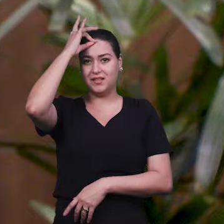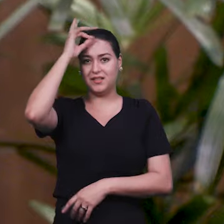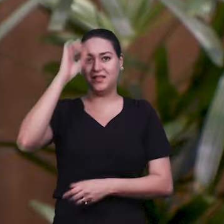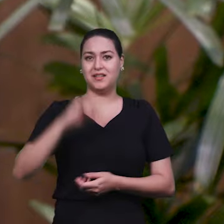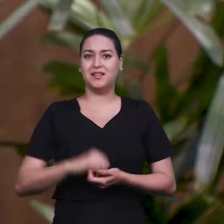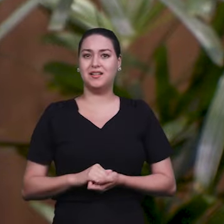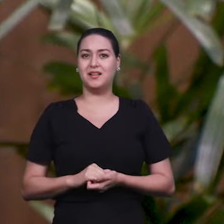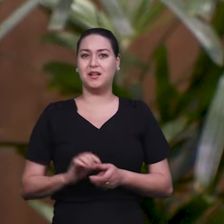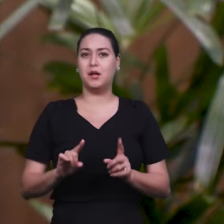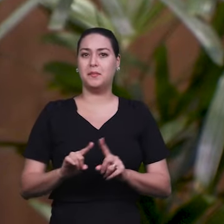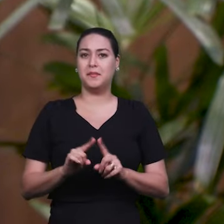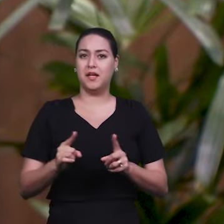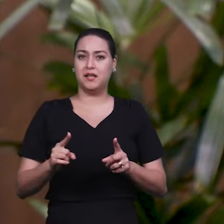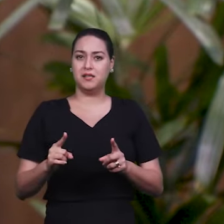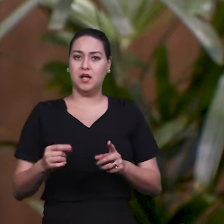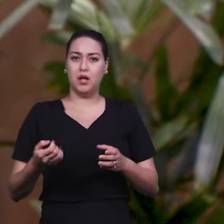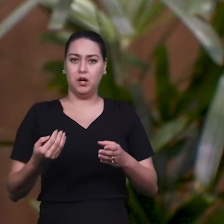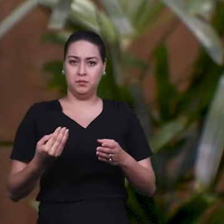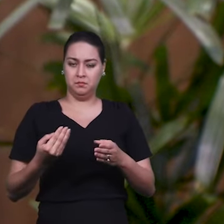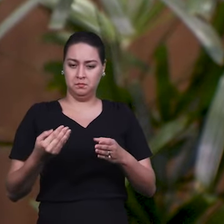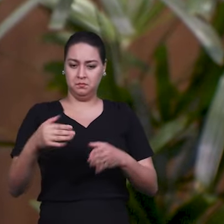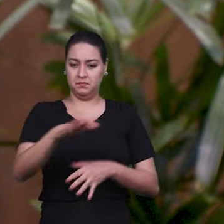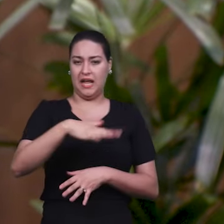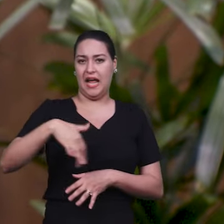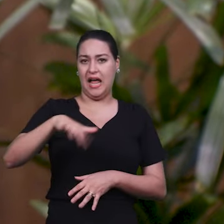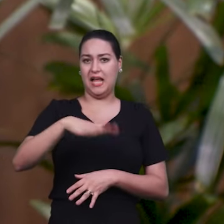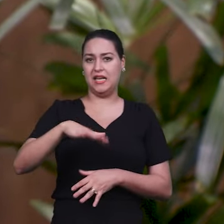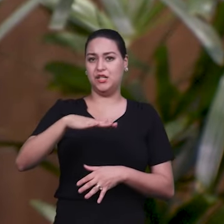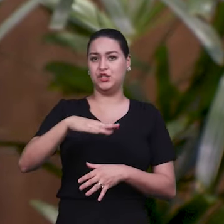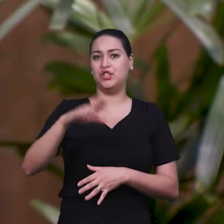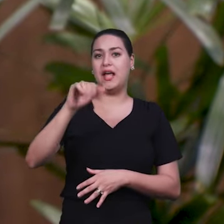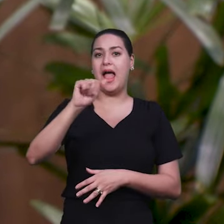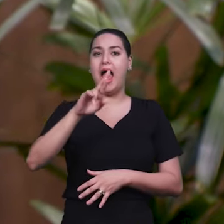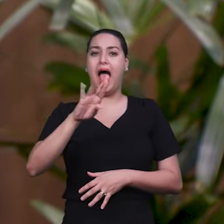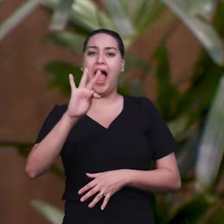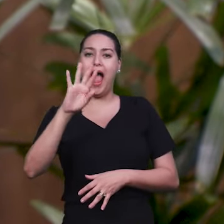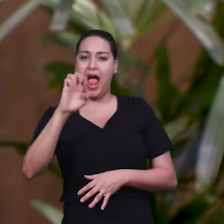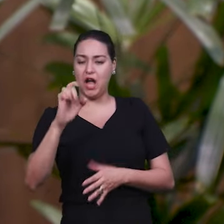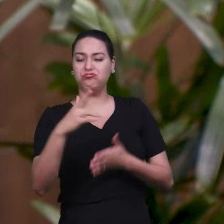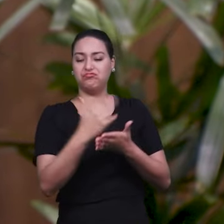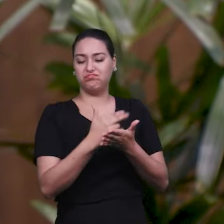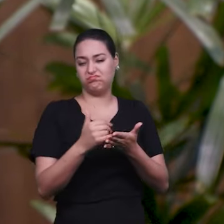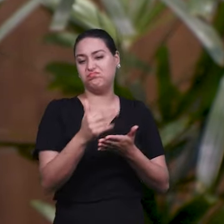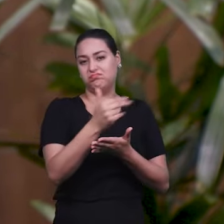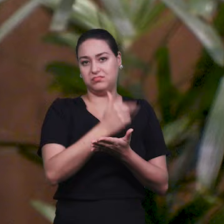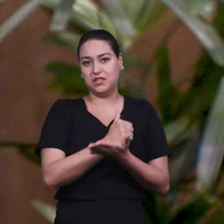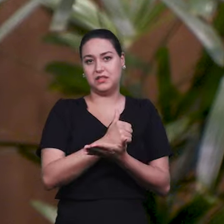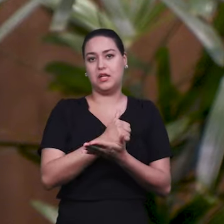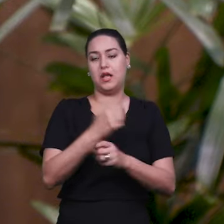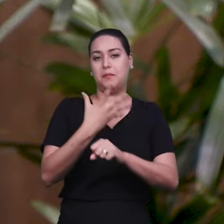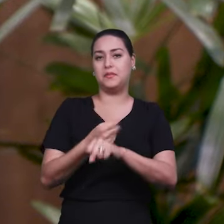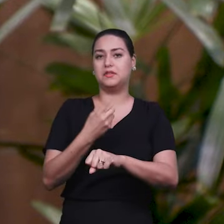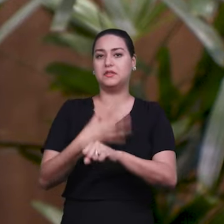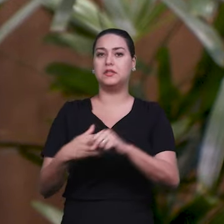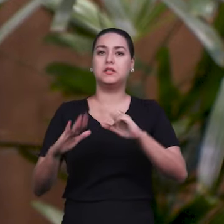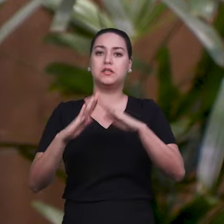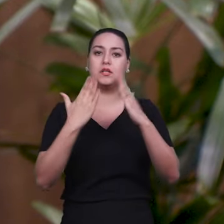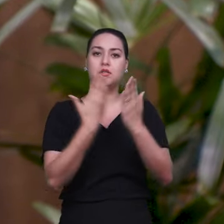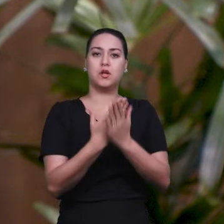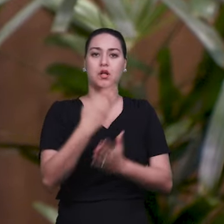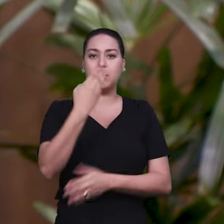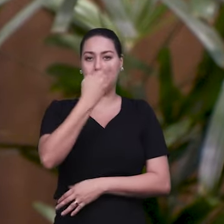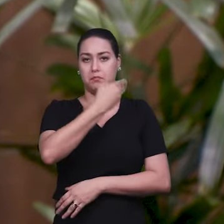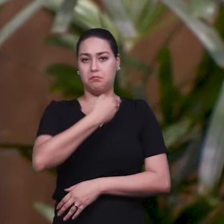área de arte. Então, o curso, o programa de arte, a matéria, né? Das escolas públicas,